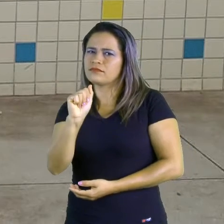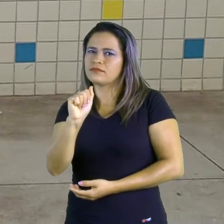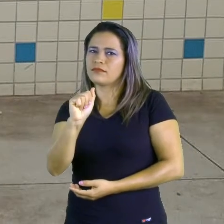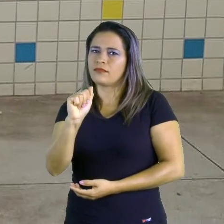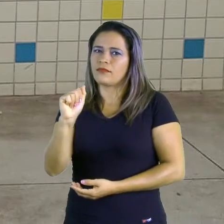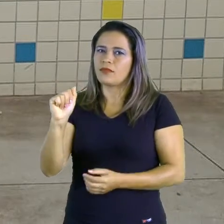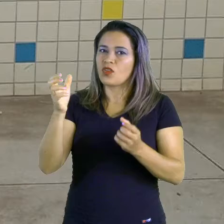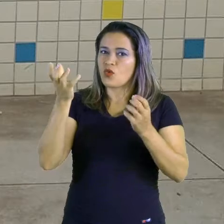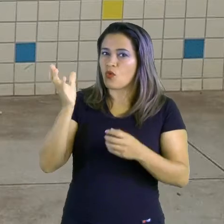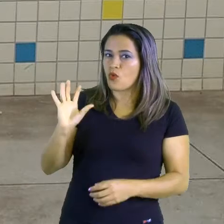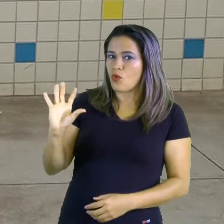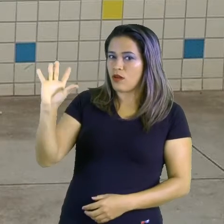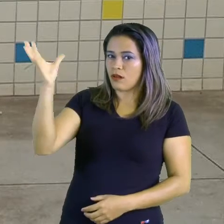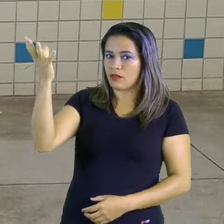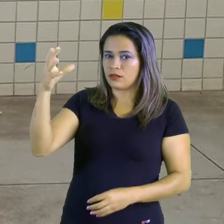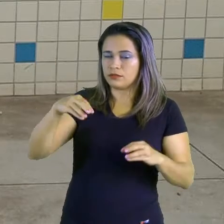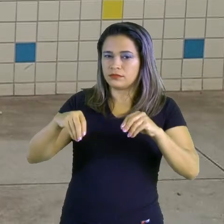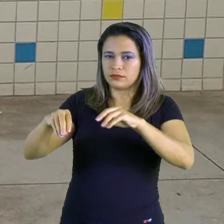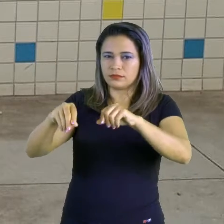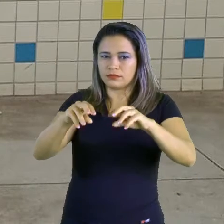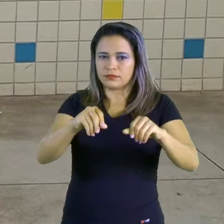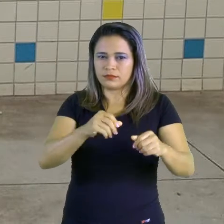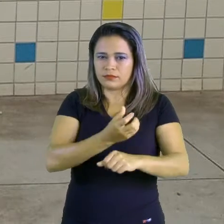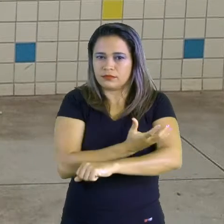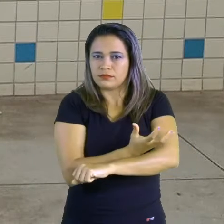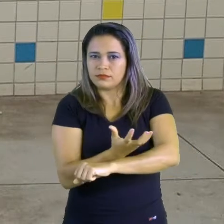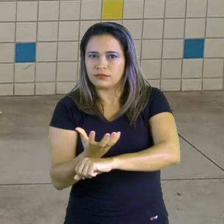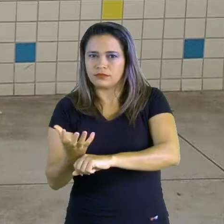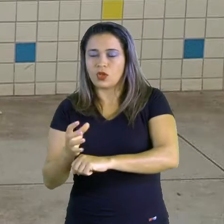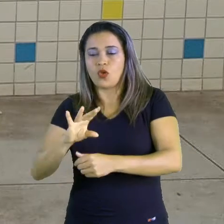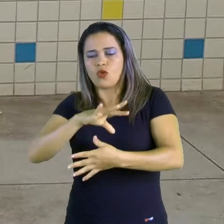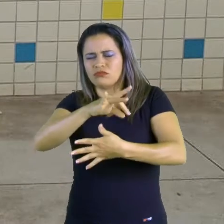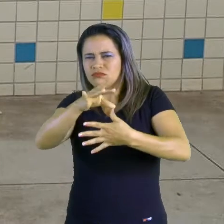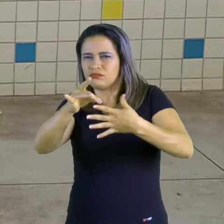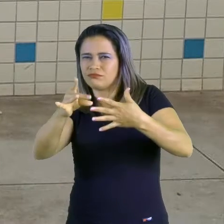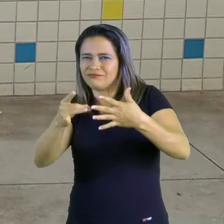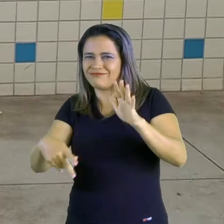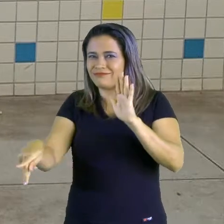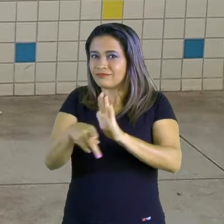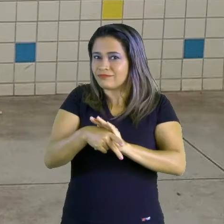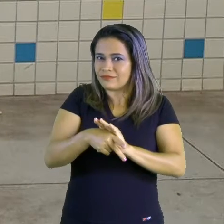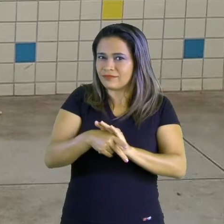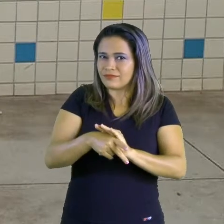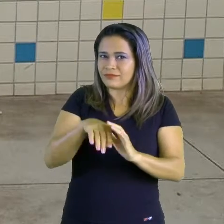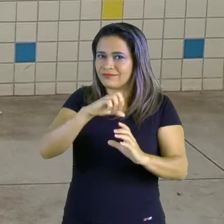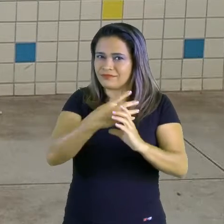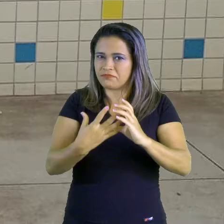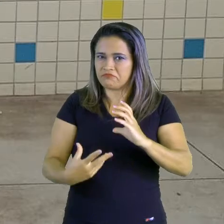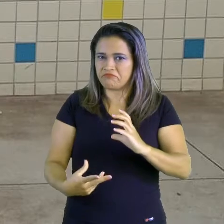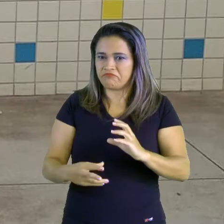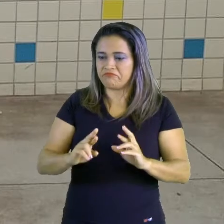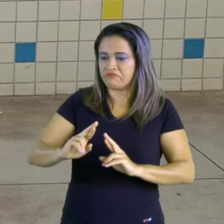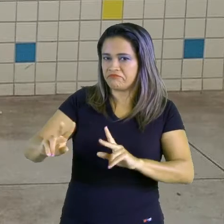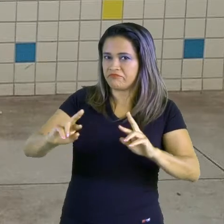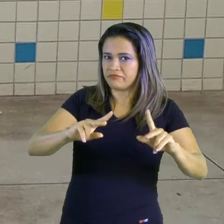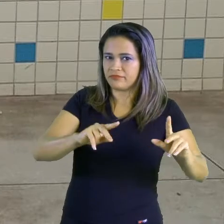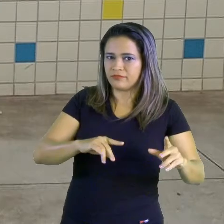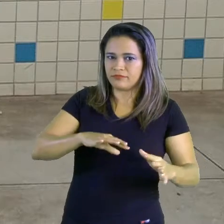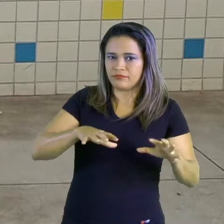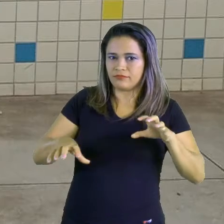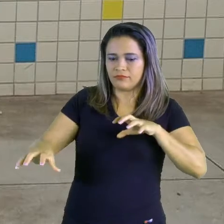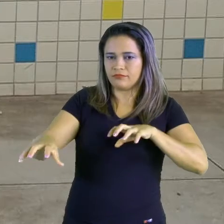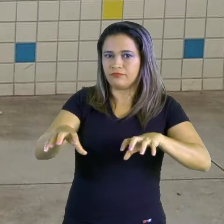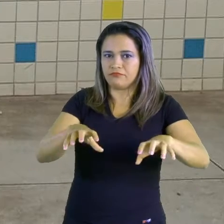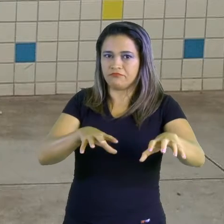vegetação, produção econômica e outras características próprias, se diferenciam dos territórios próximos.